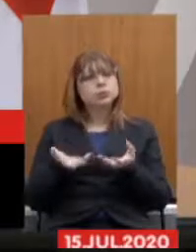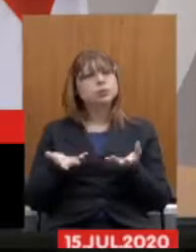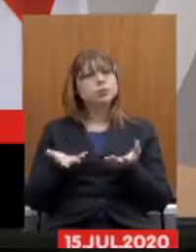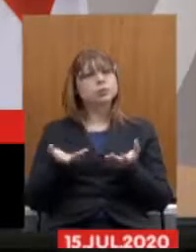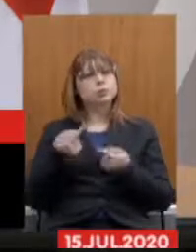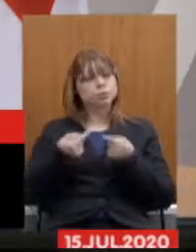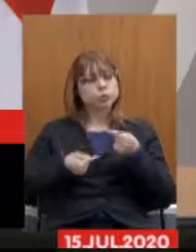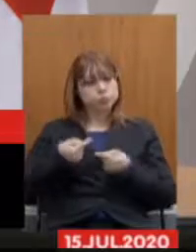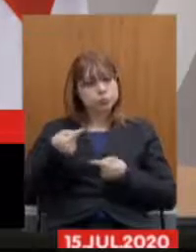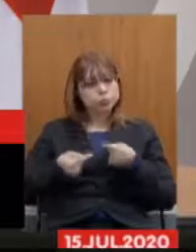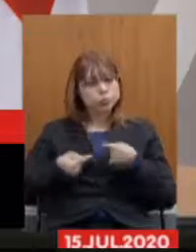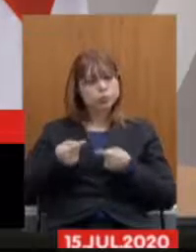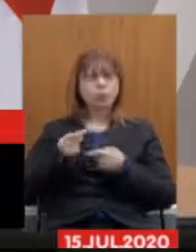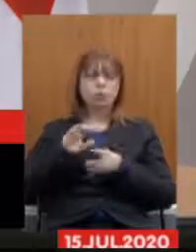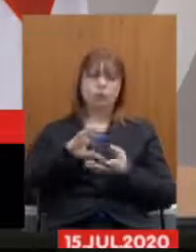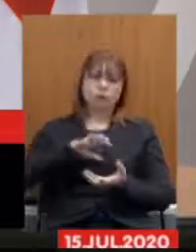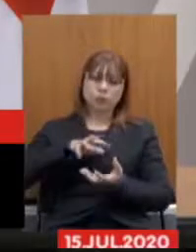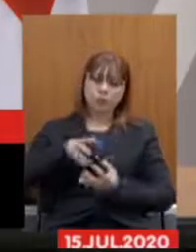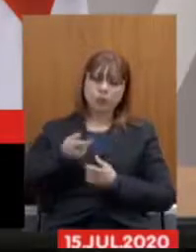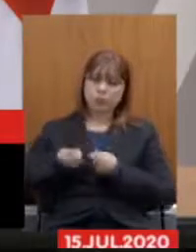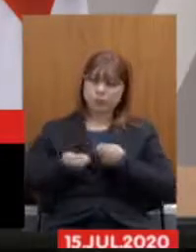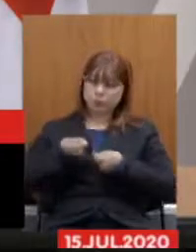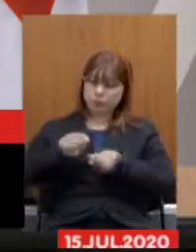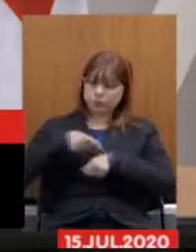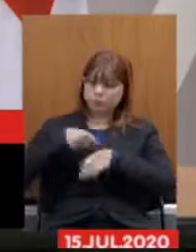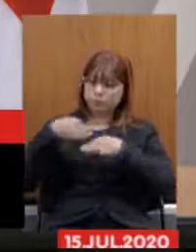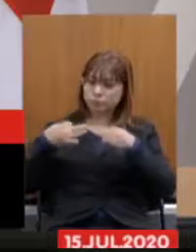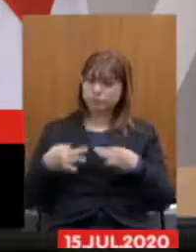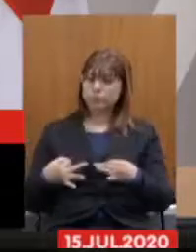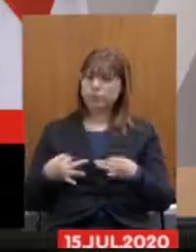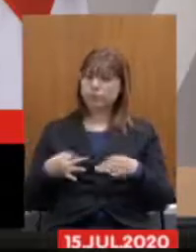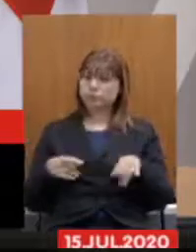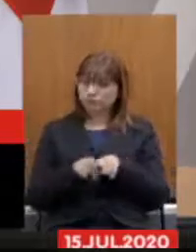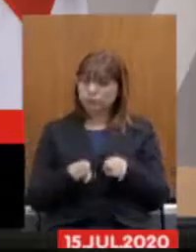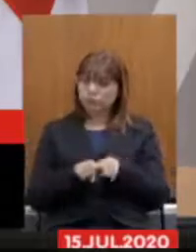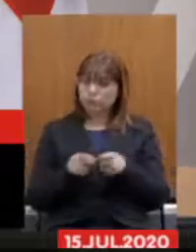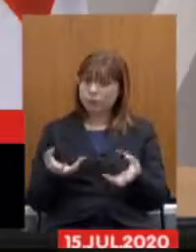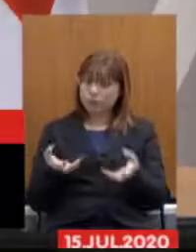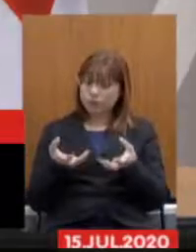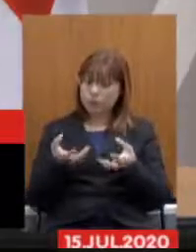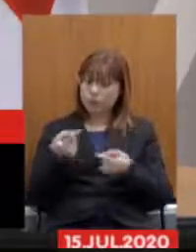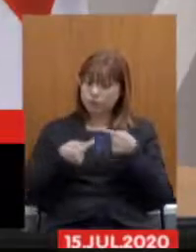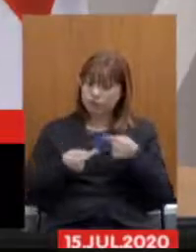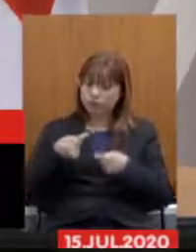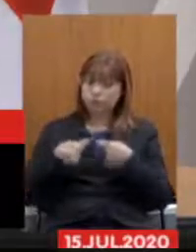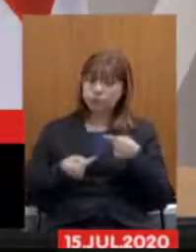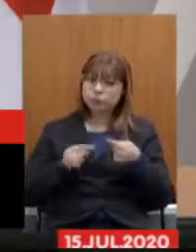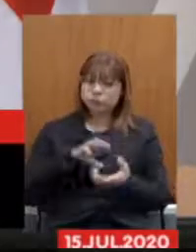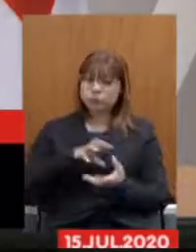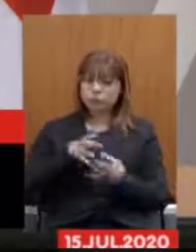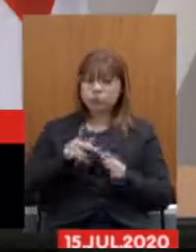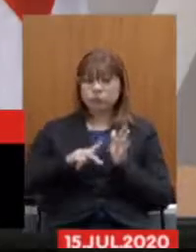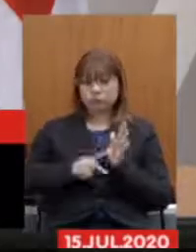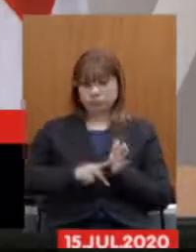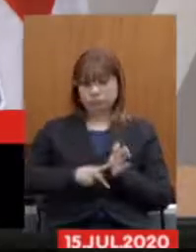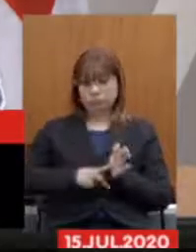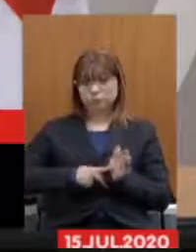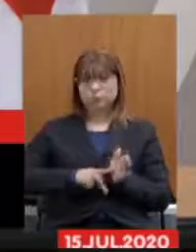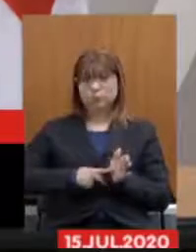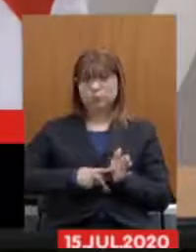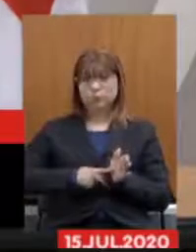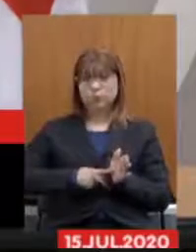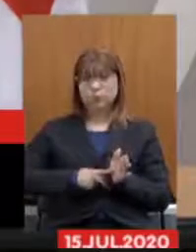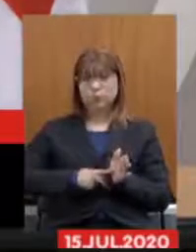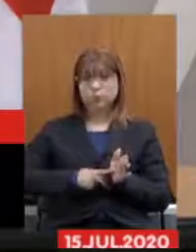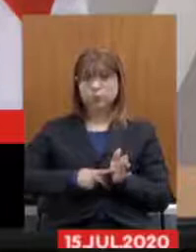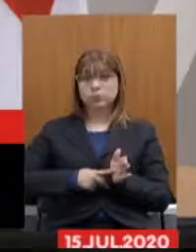administrativa no momento oportuno e queremos fazer uma discussão da reforma sindical que nos